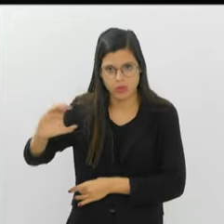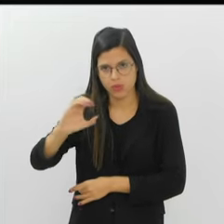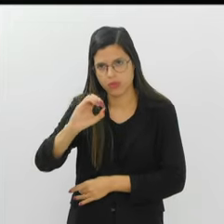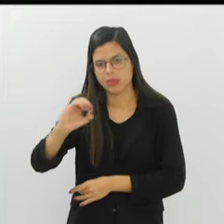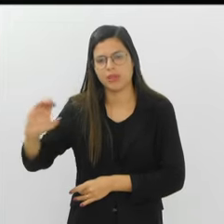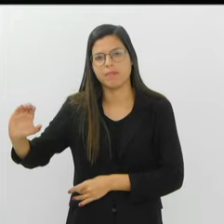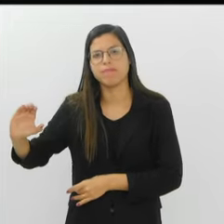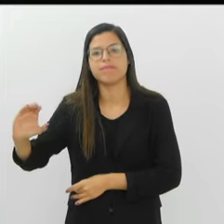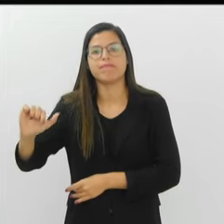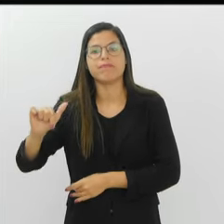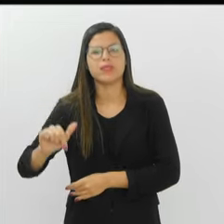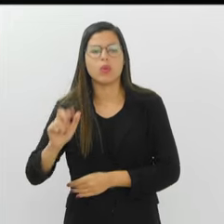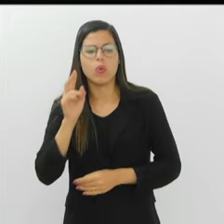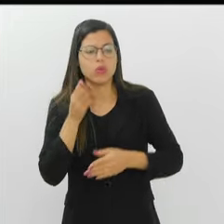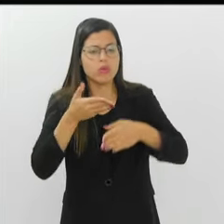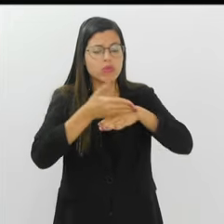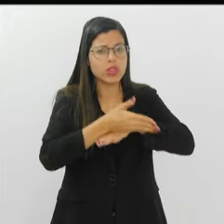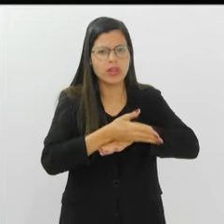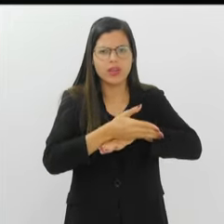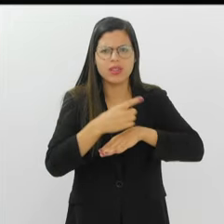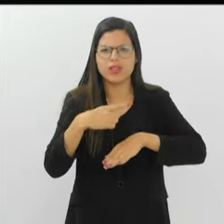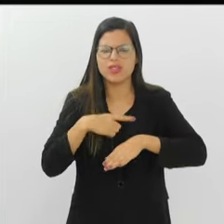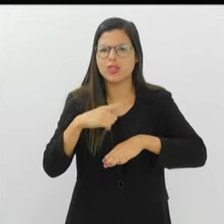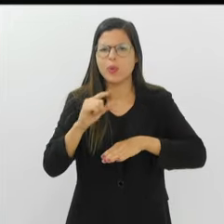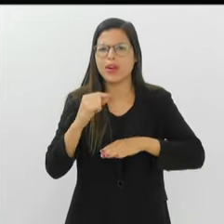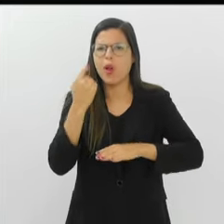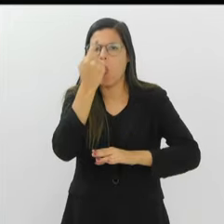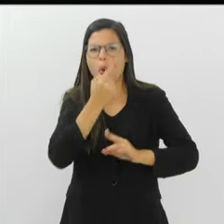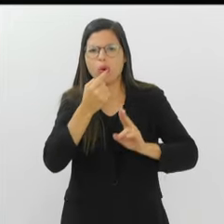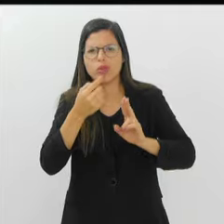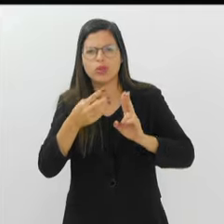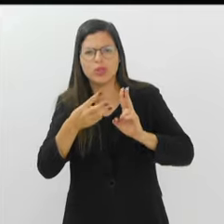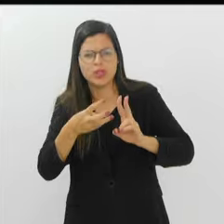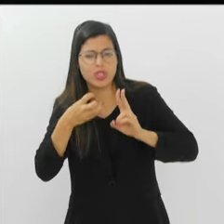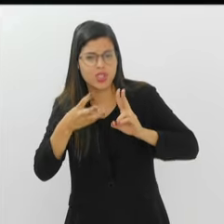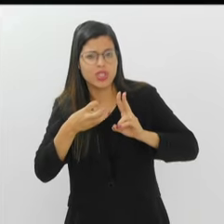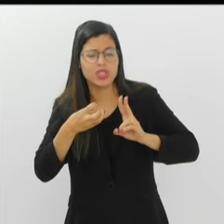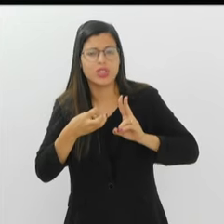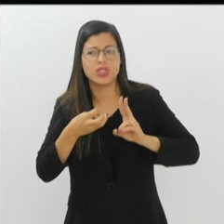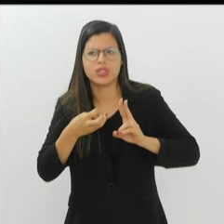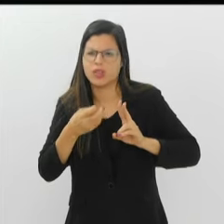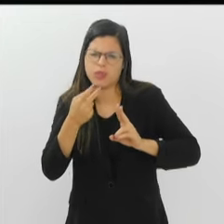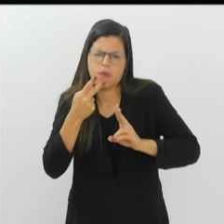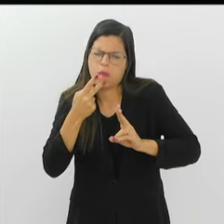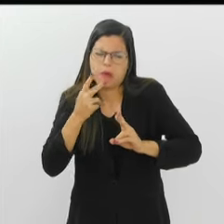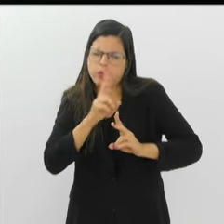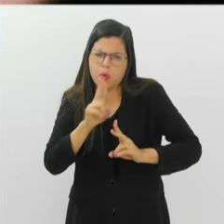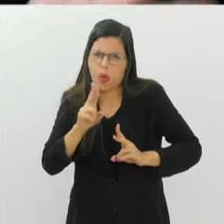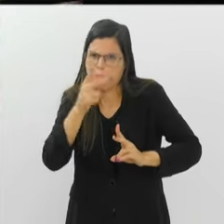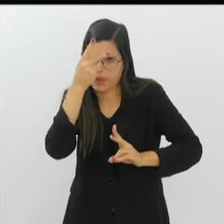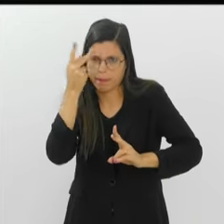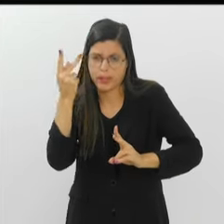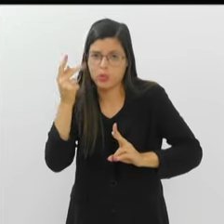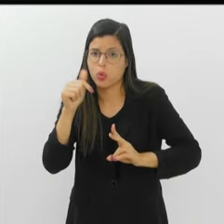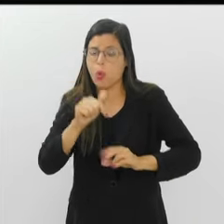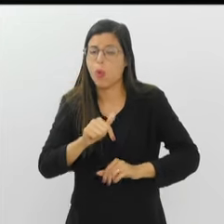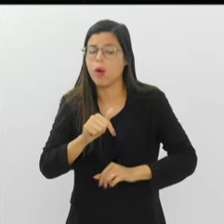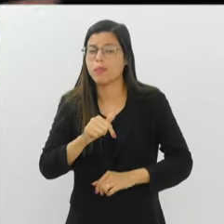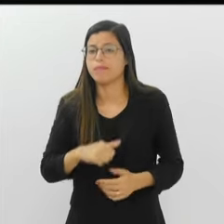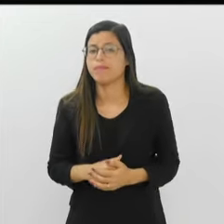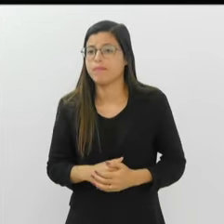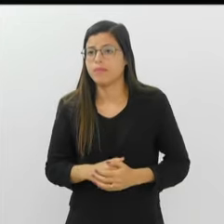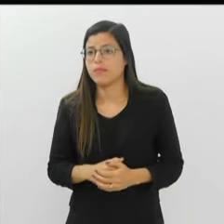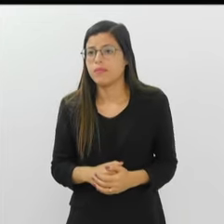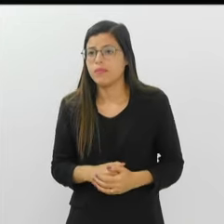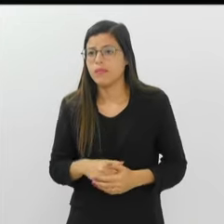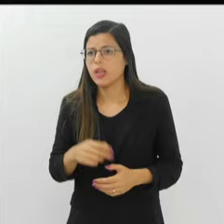barracão, a feição era... Indígena. Indígena. E eu falei, olha... Eu não preciso dizer o nome do artista, até porque